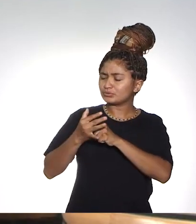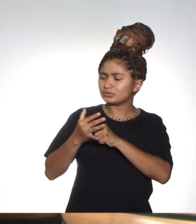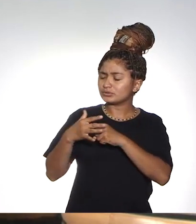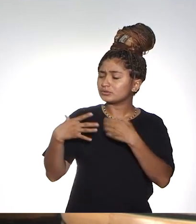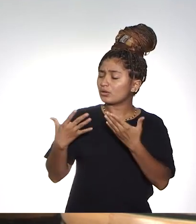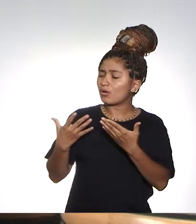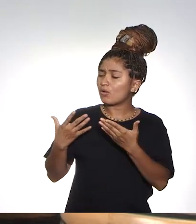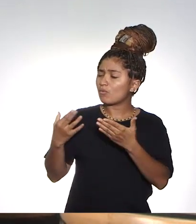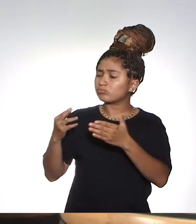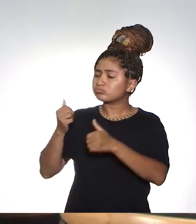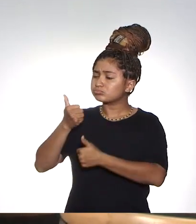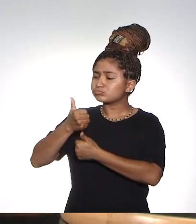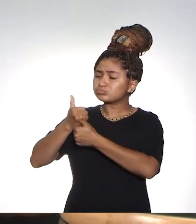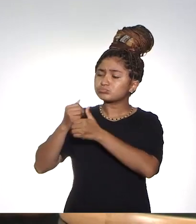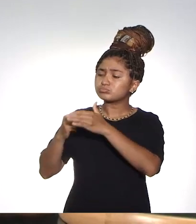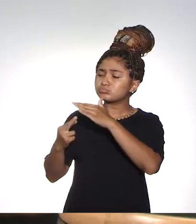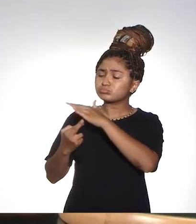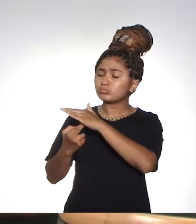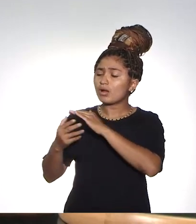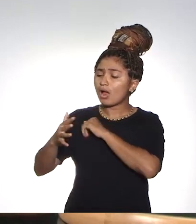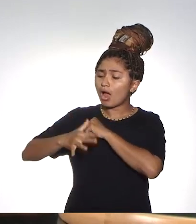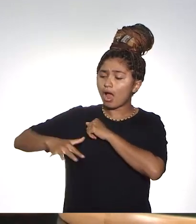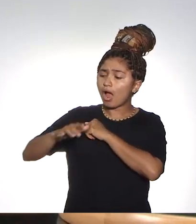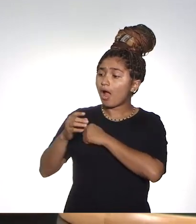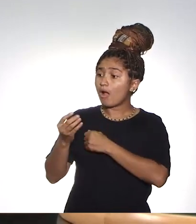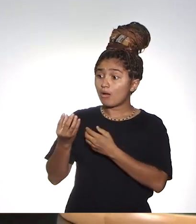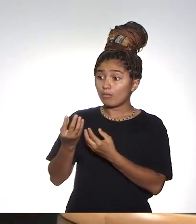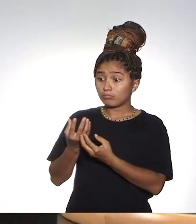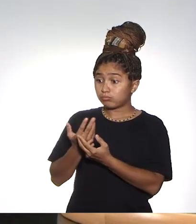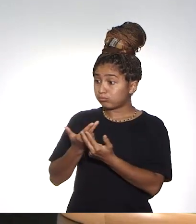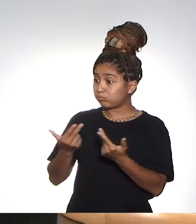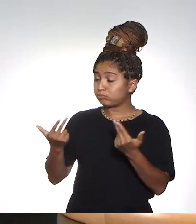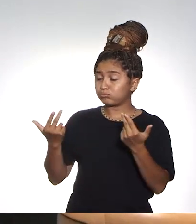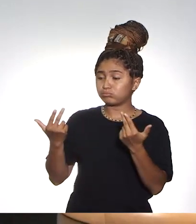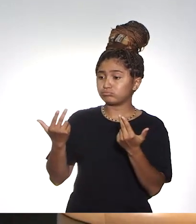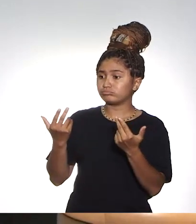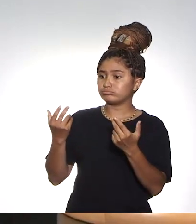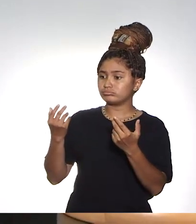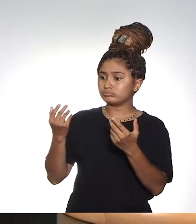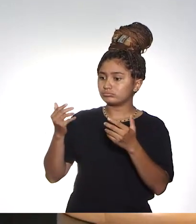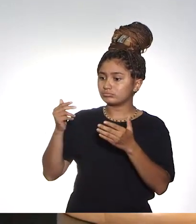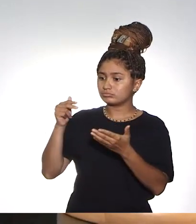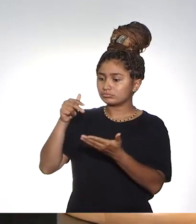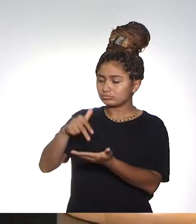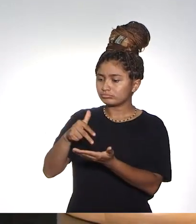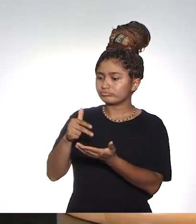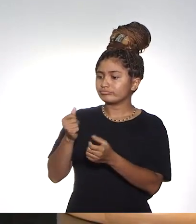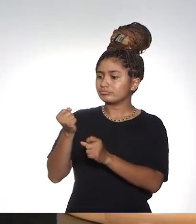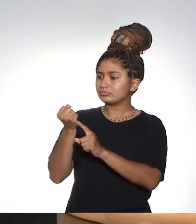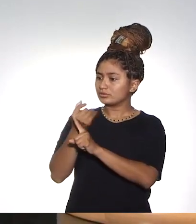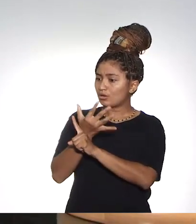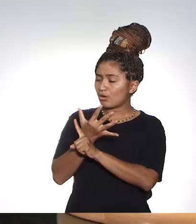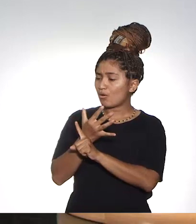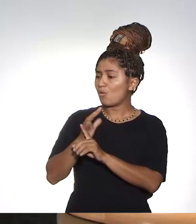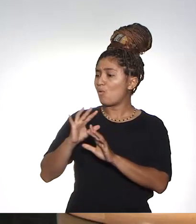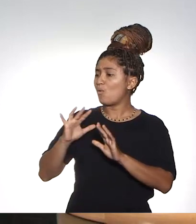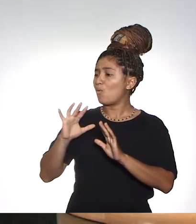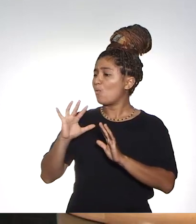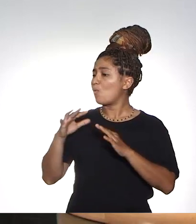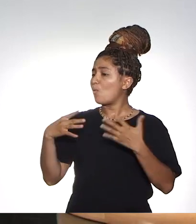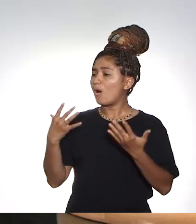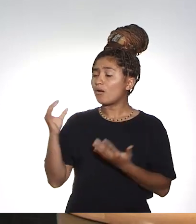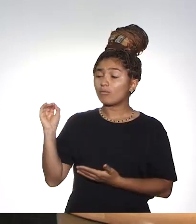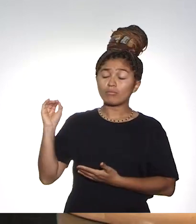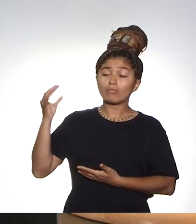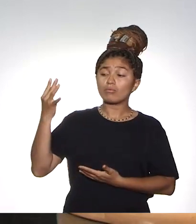aí, professor Silvestre, eu gostaria que o senhor comentasse sobre uma área que teve muita atuação nesse período, que foi a área da extensão. Quais foram as